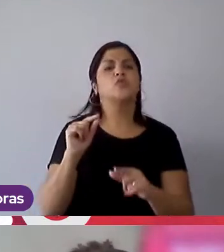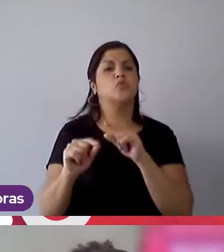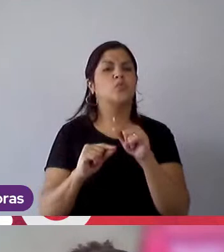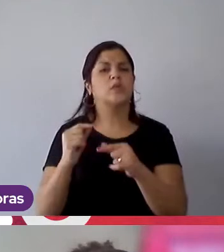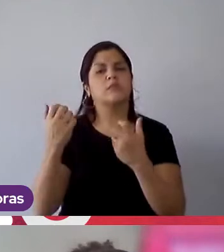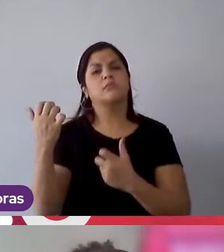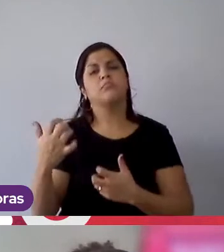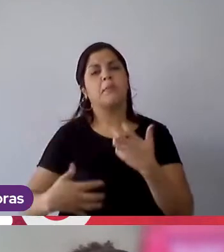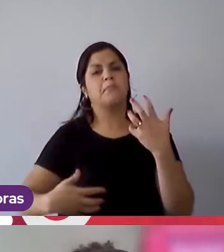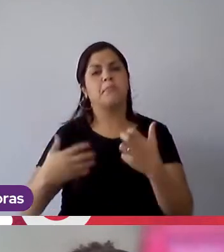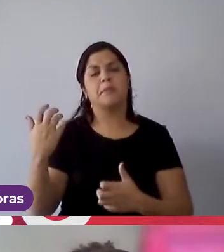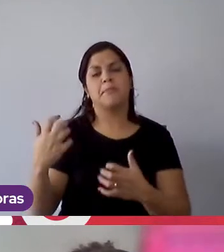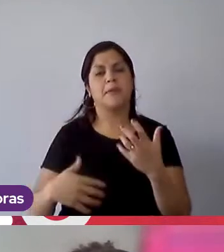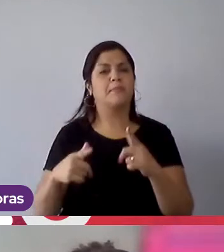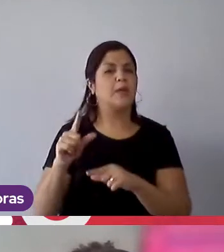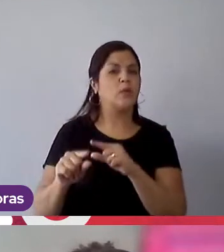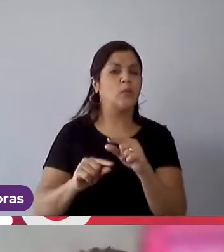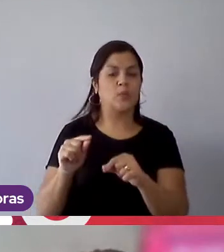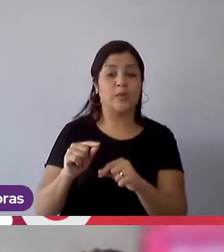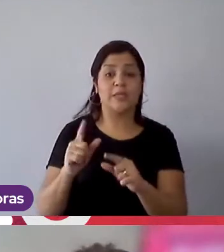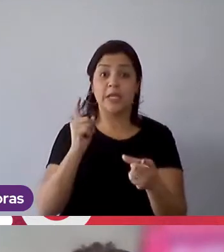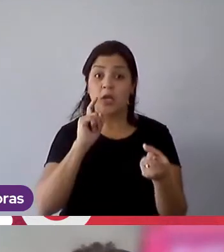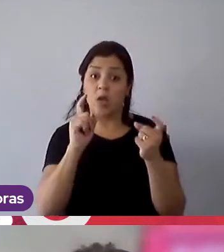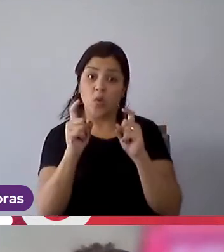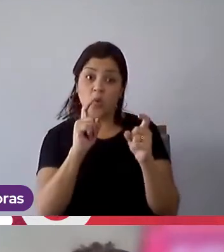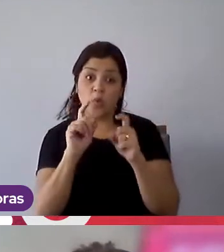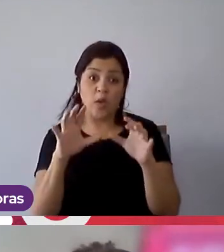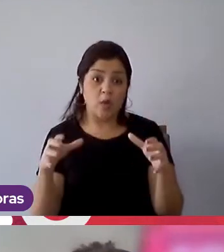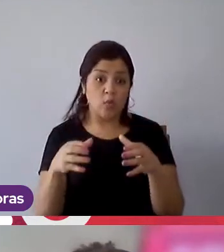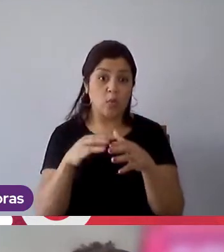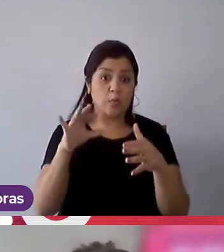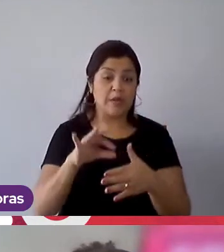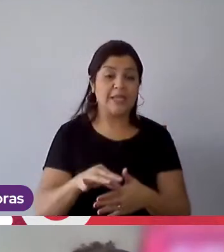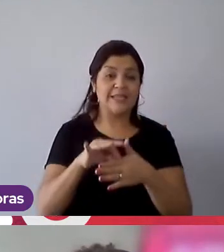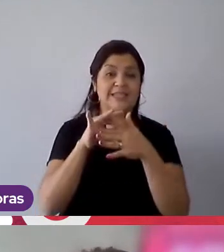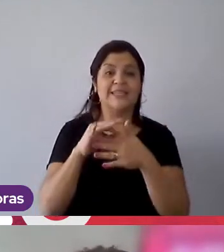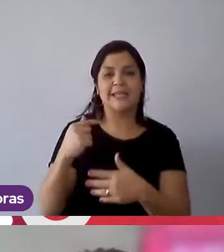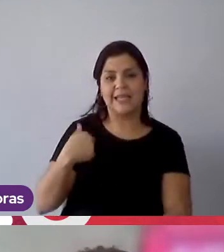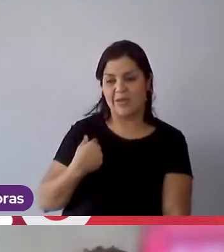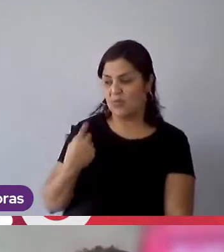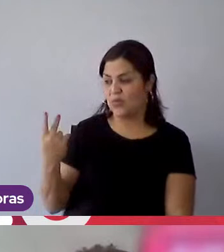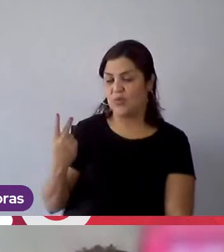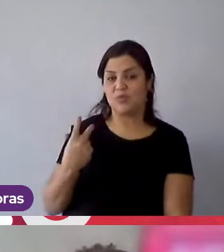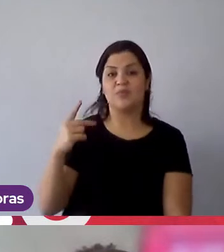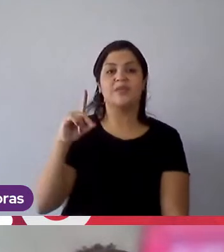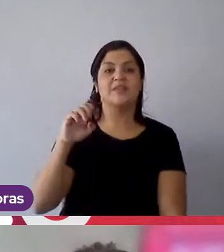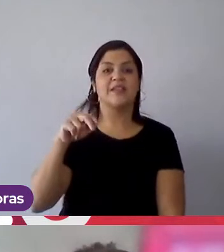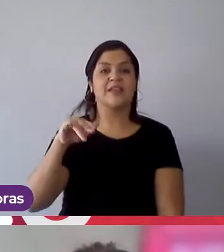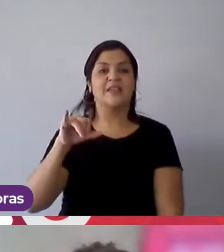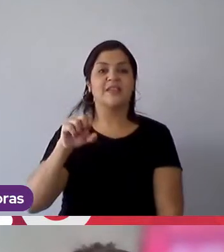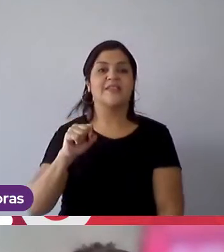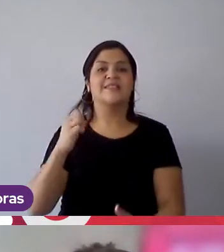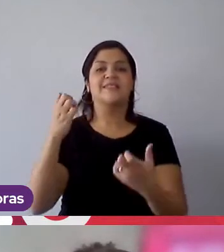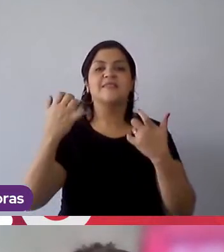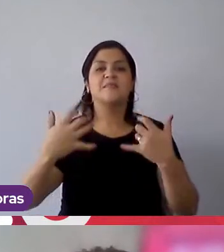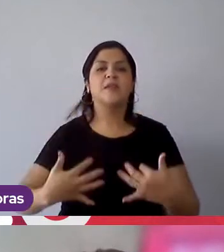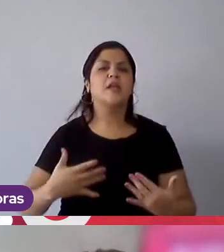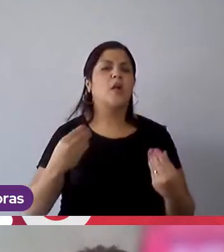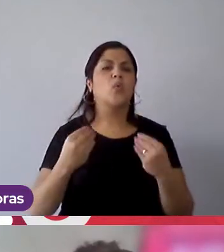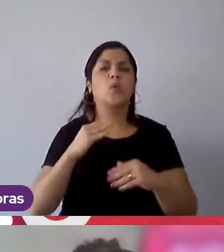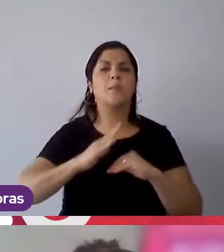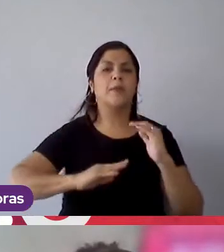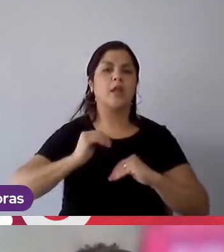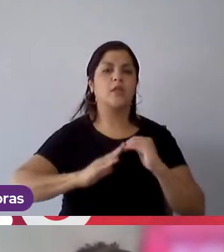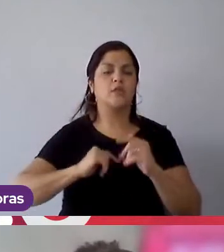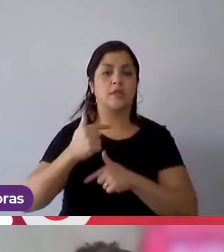mas semanalmente a gente tem um, uma reunião com a nossa líder, eu e a Denise, a gente tem uma reunião com a nossa líder para passar o status das nossas atividades.